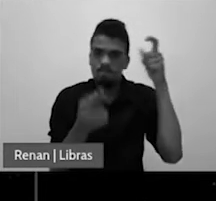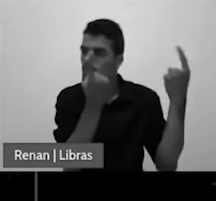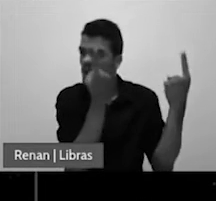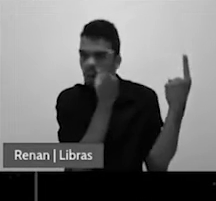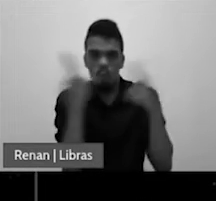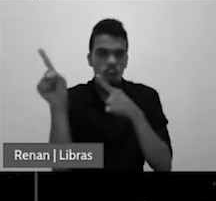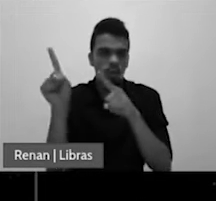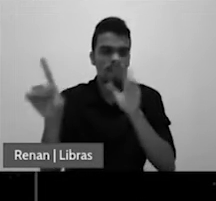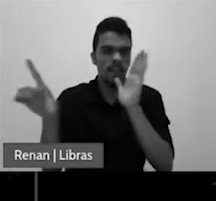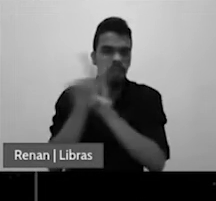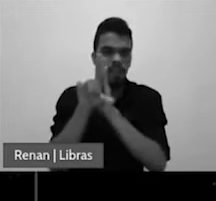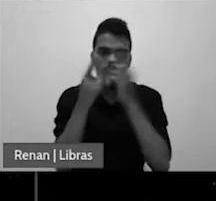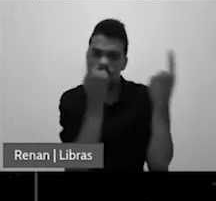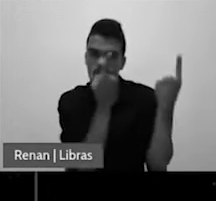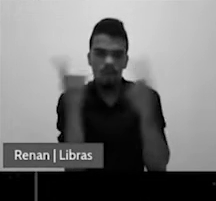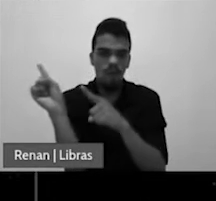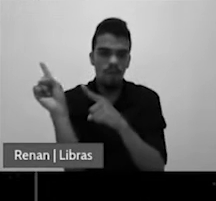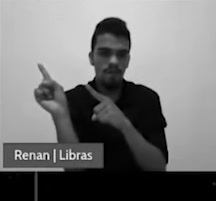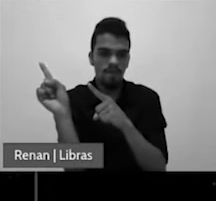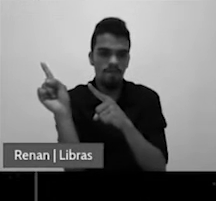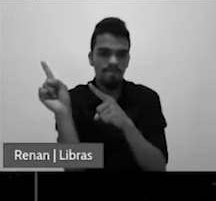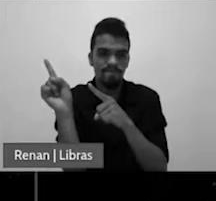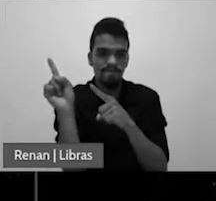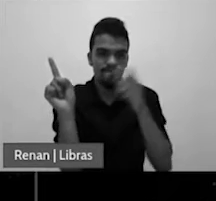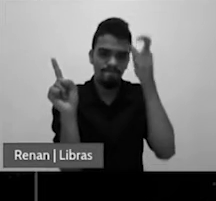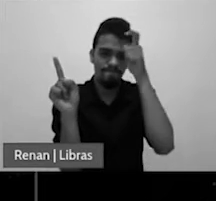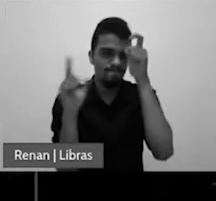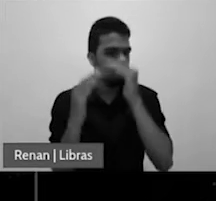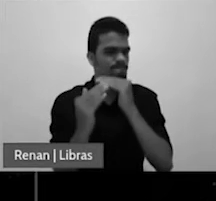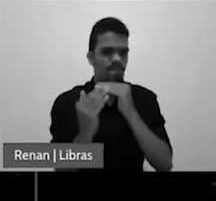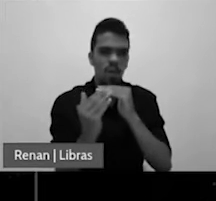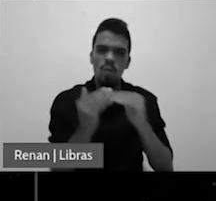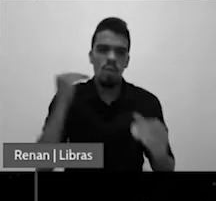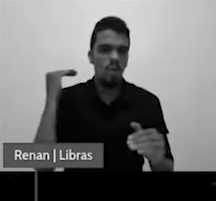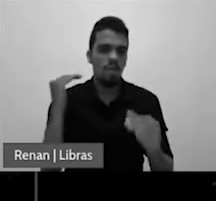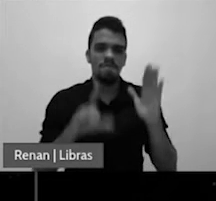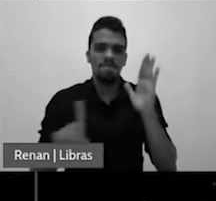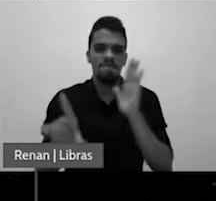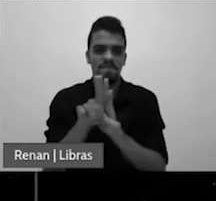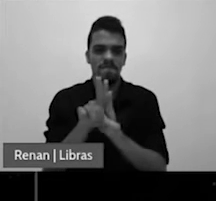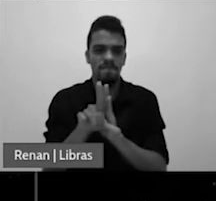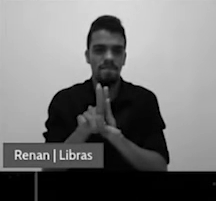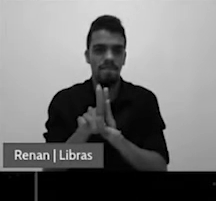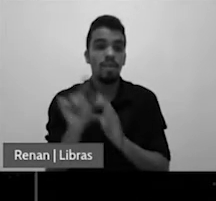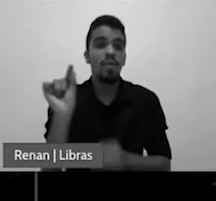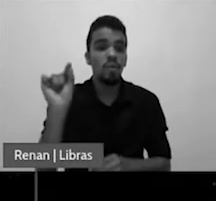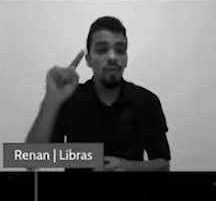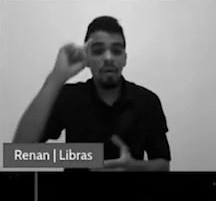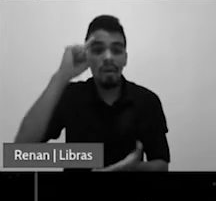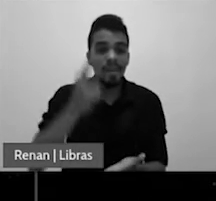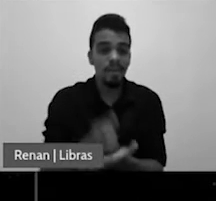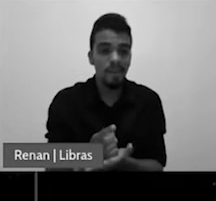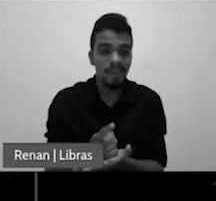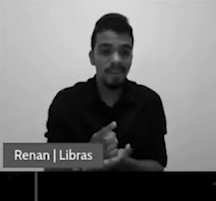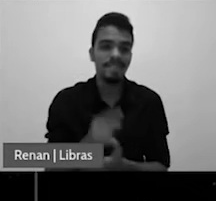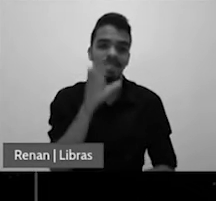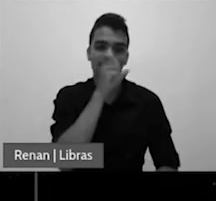não será diferente. Ele se levantará contra aquele mandamento que regula a relação do povo de Deus com ele.